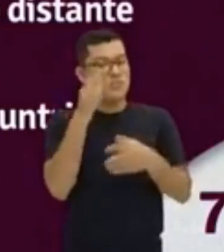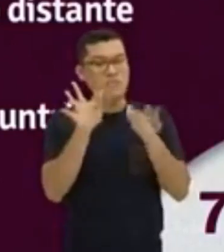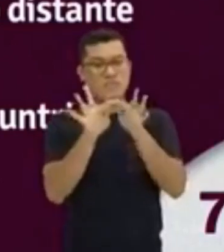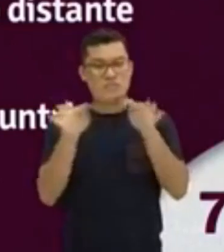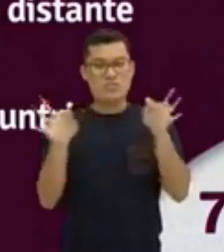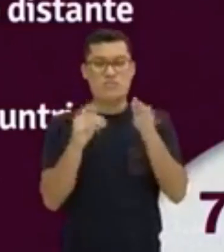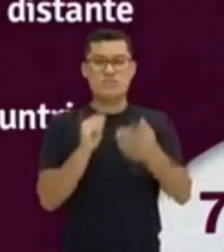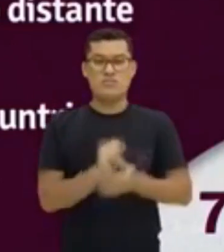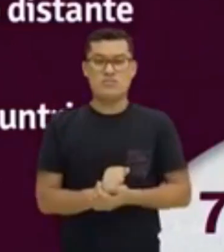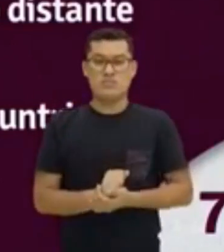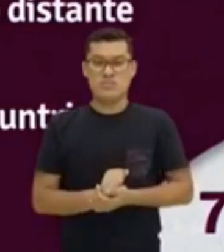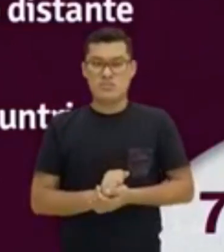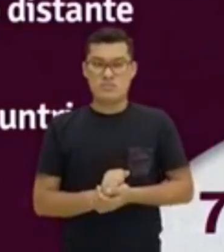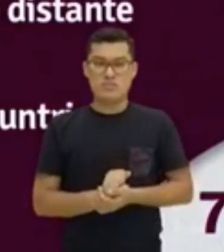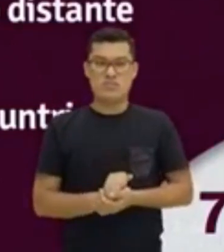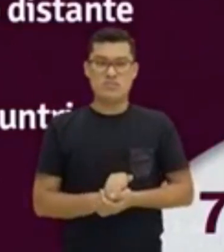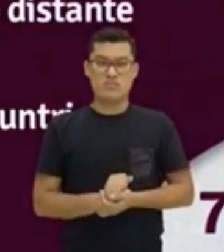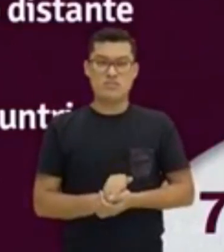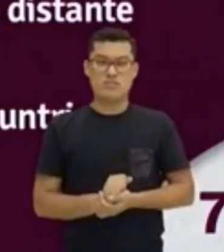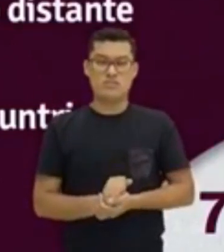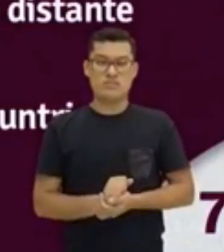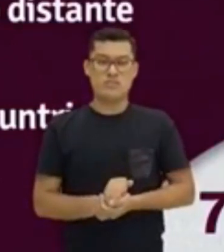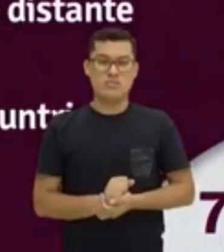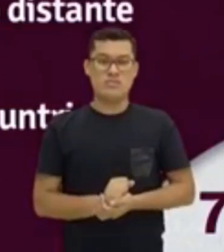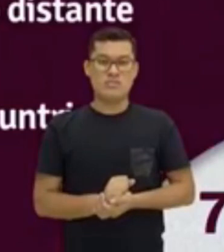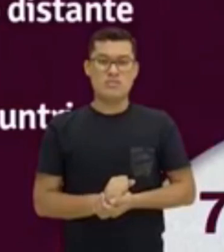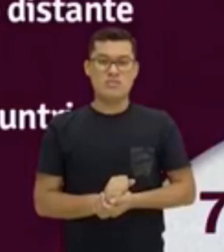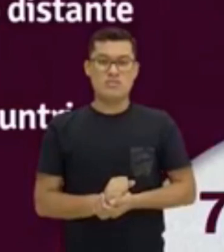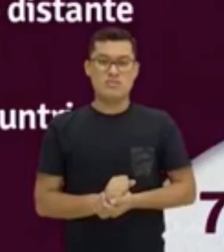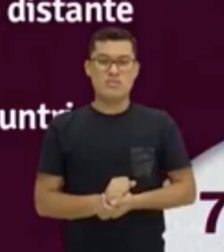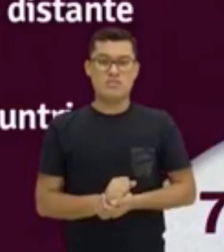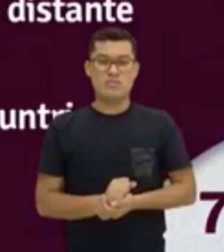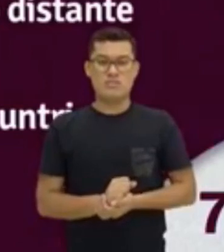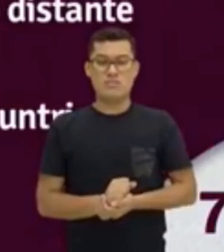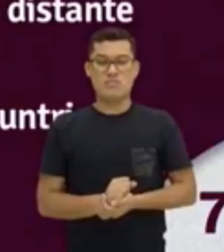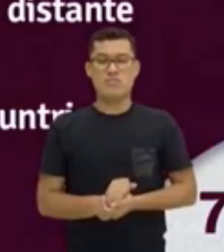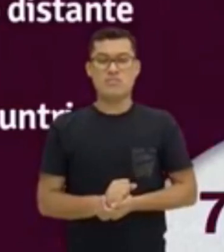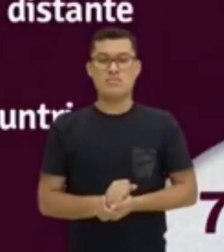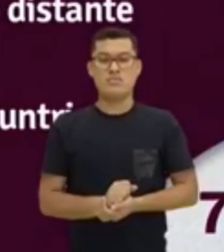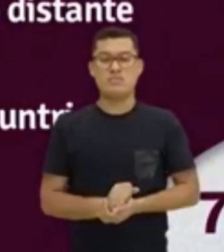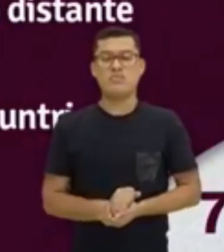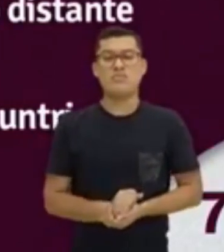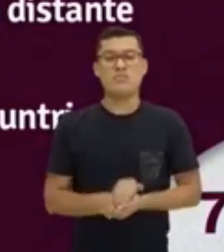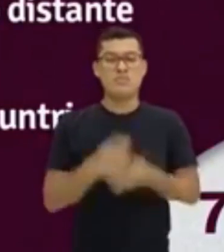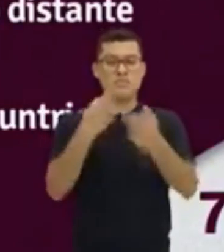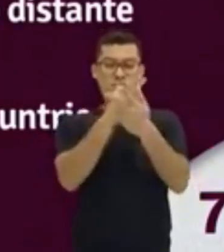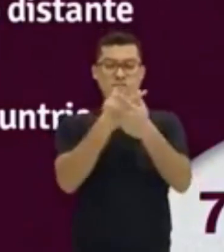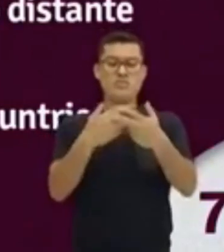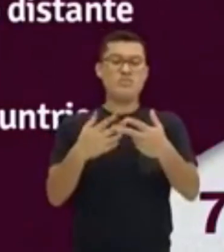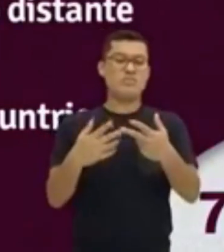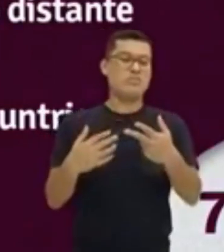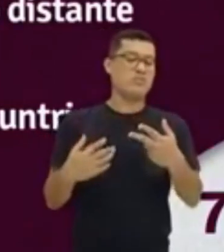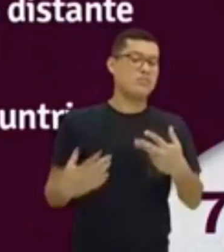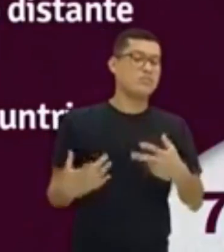These, essas. Agora, estátuas. Plural.